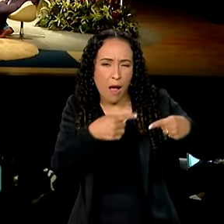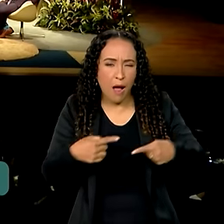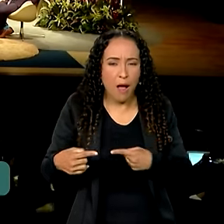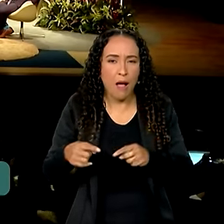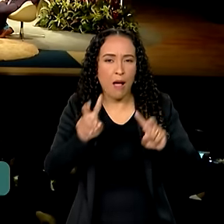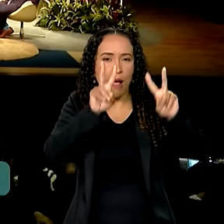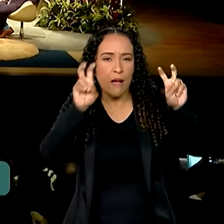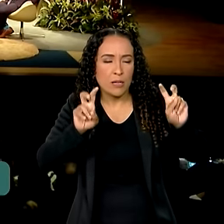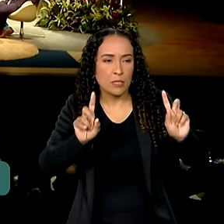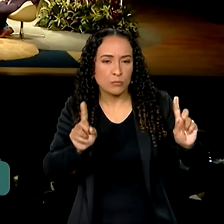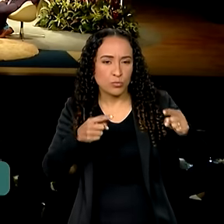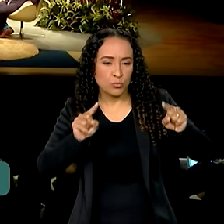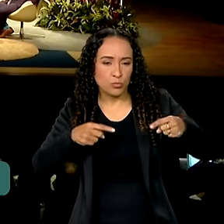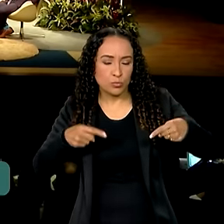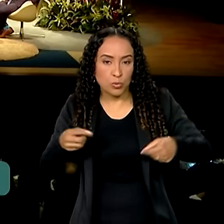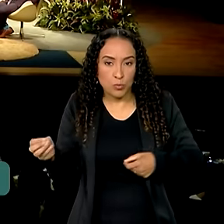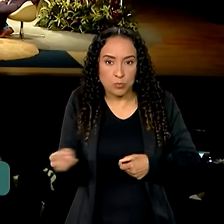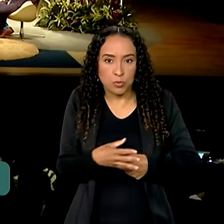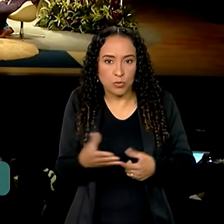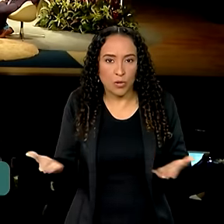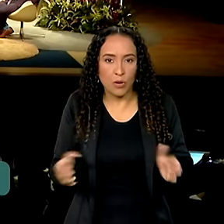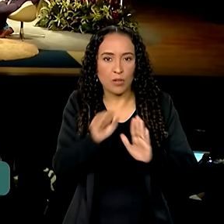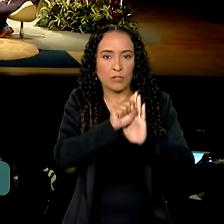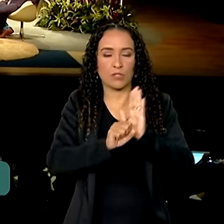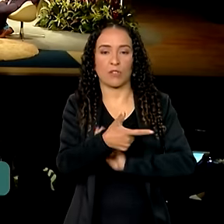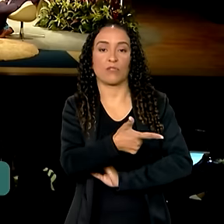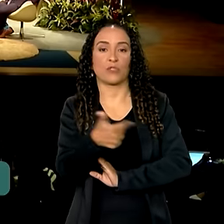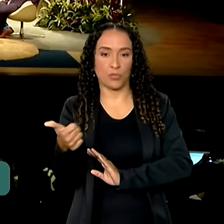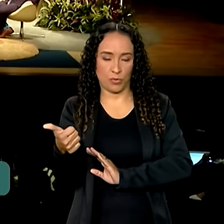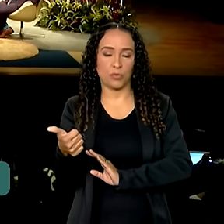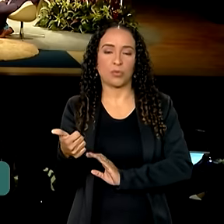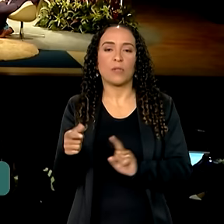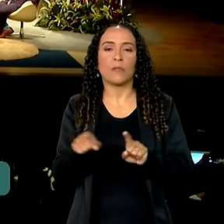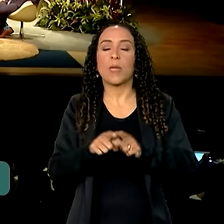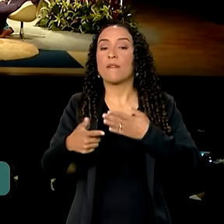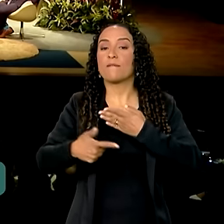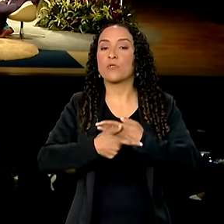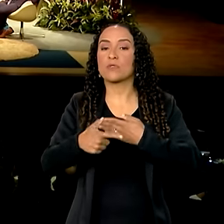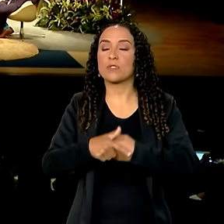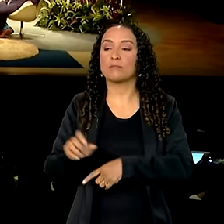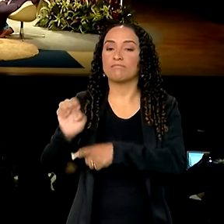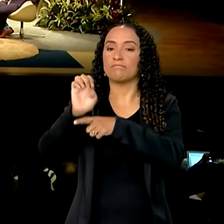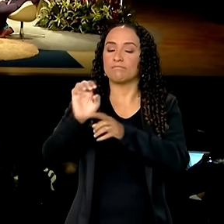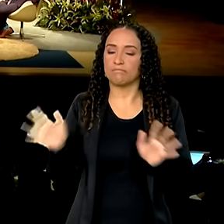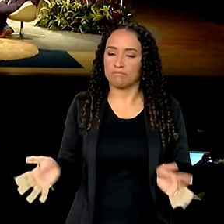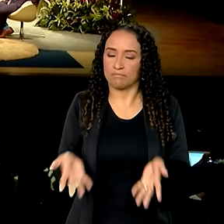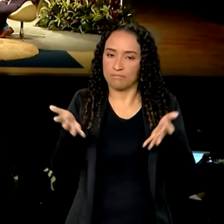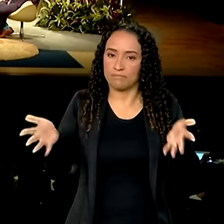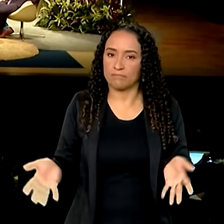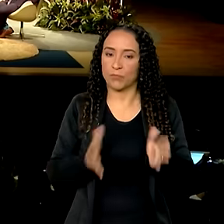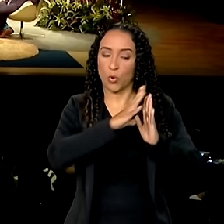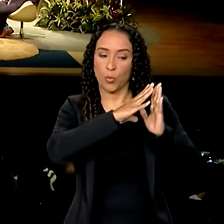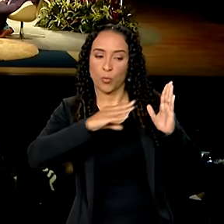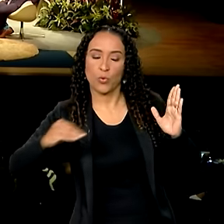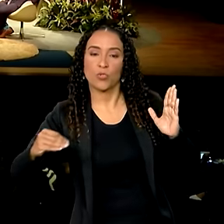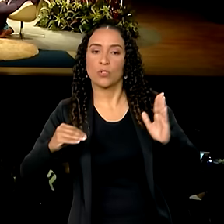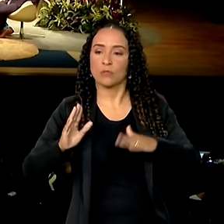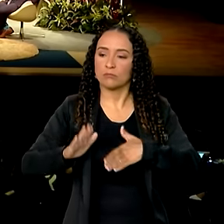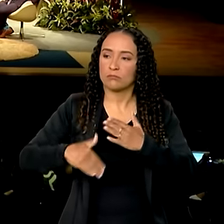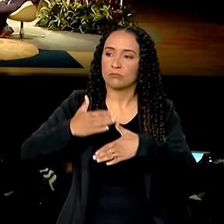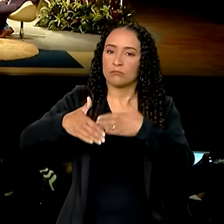sobre os desafios emergentes do século XXI e o papel do Estado na promoção de um modelo de